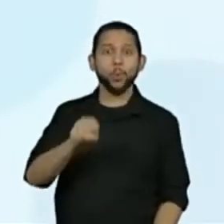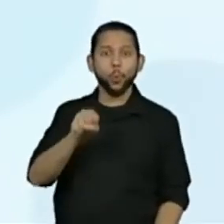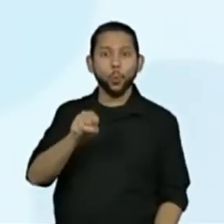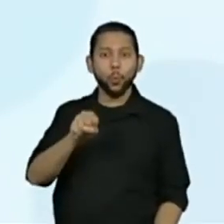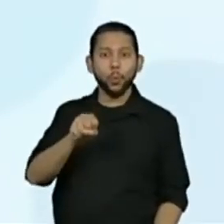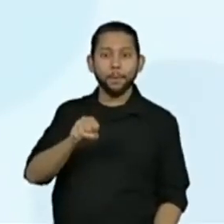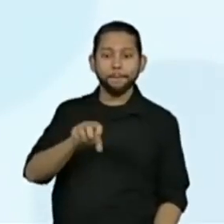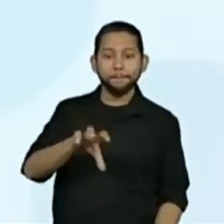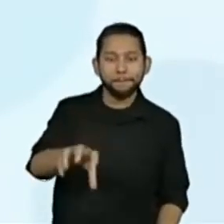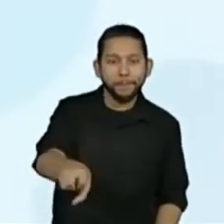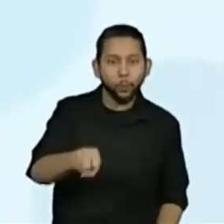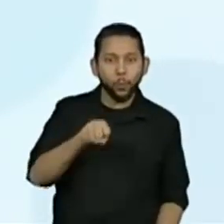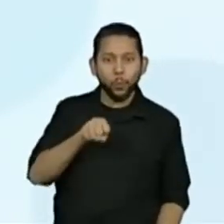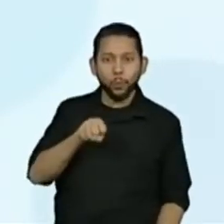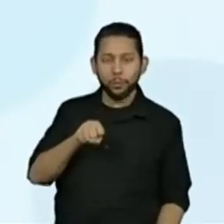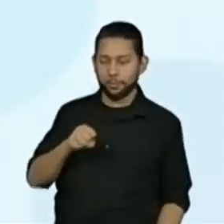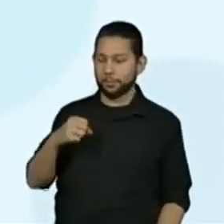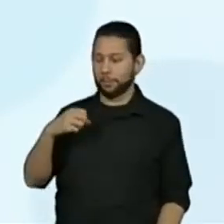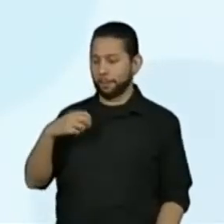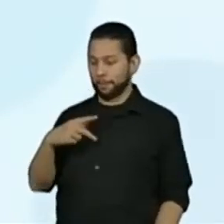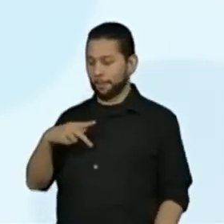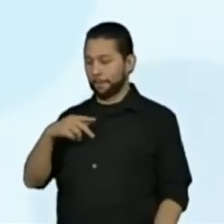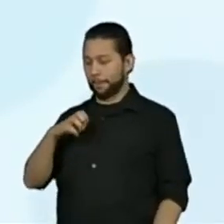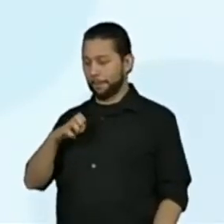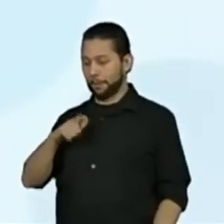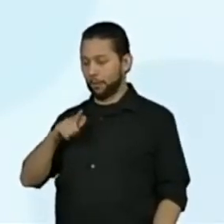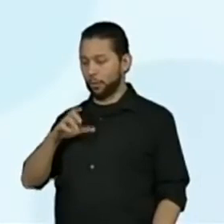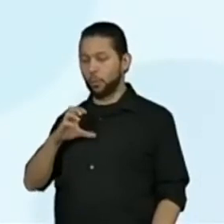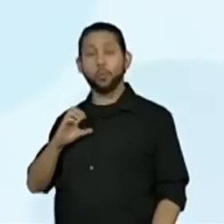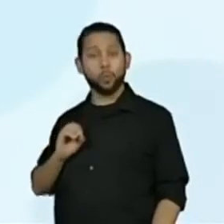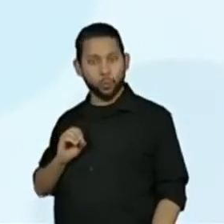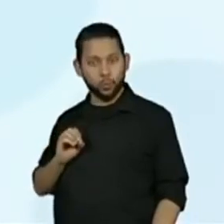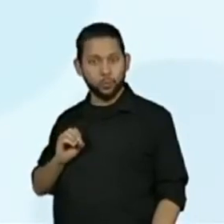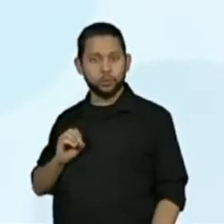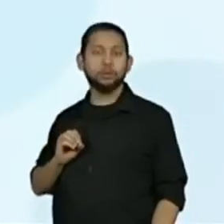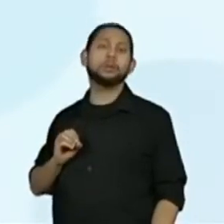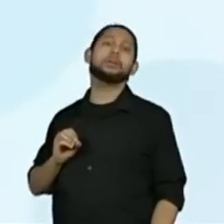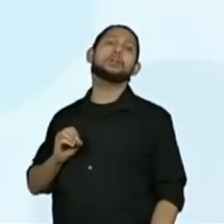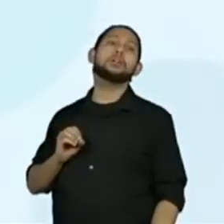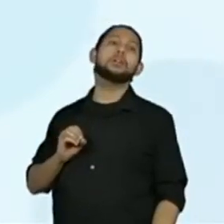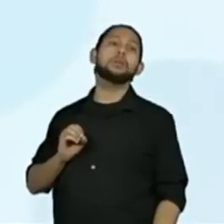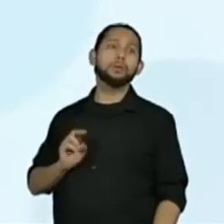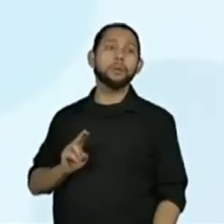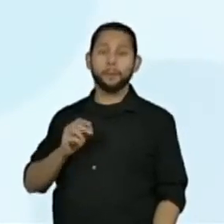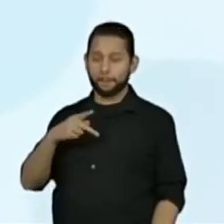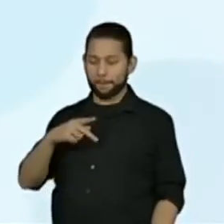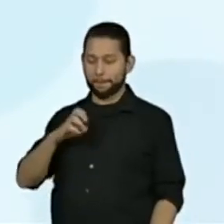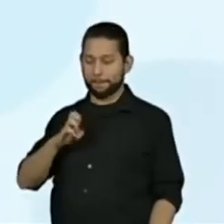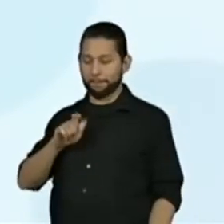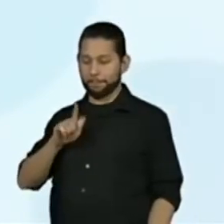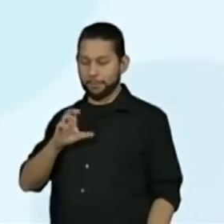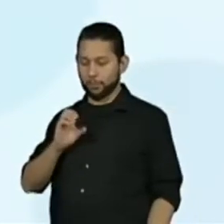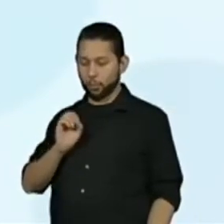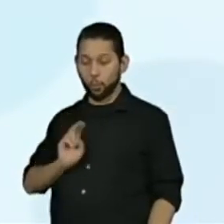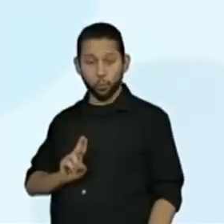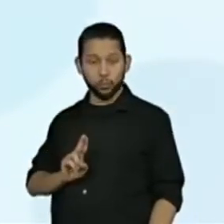que também indica uma ação. Por isso, a terminação dele é em U.